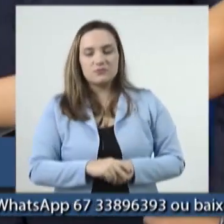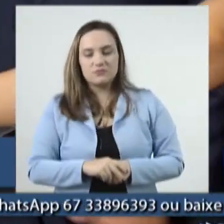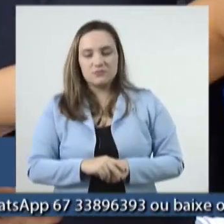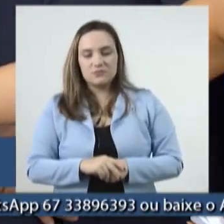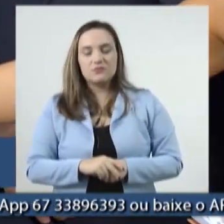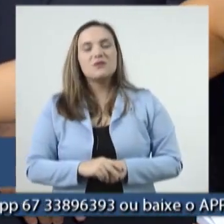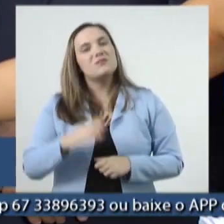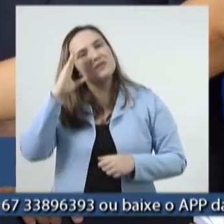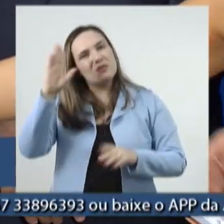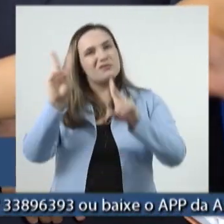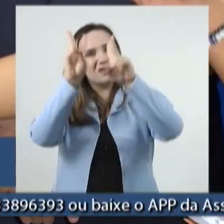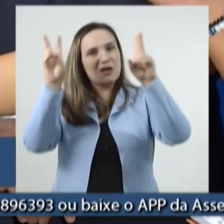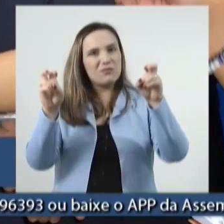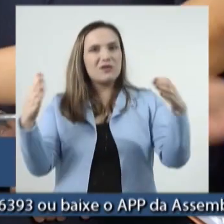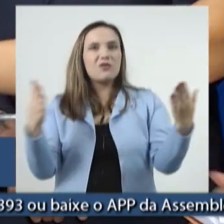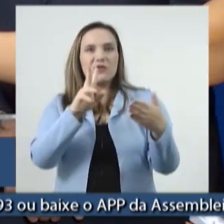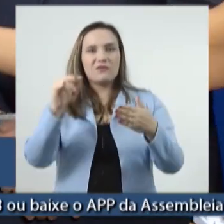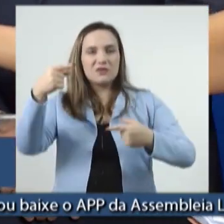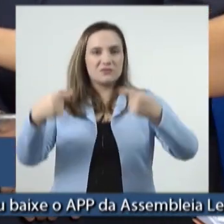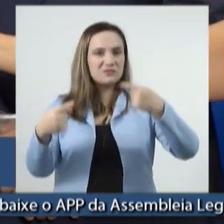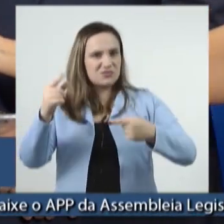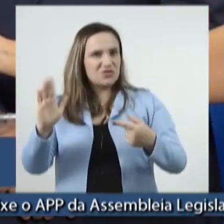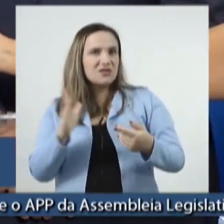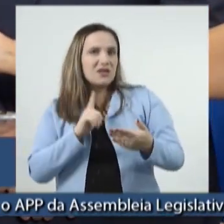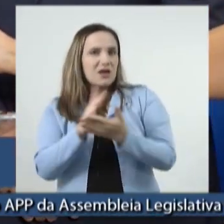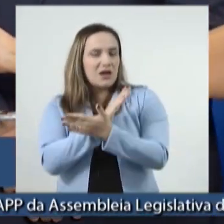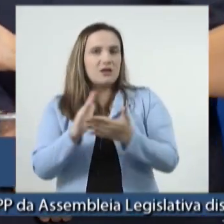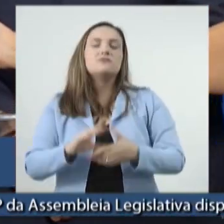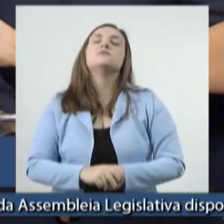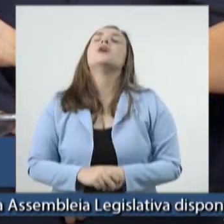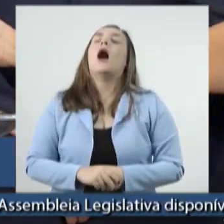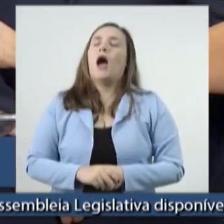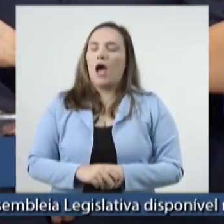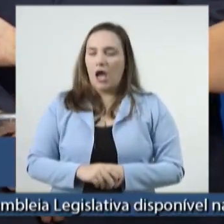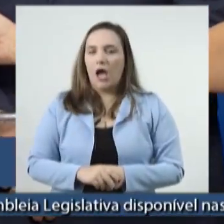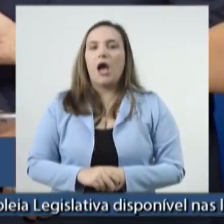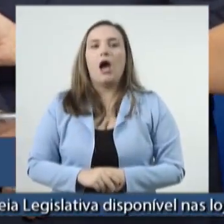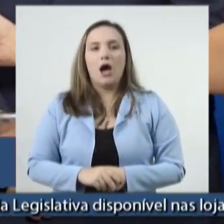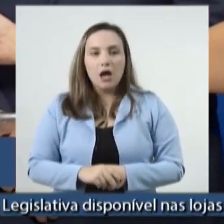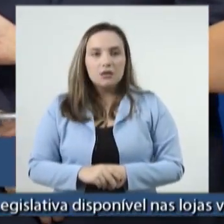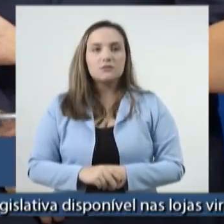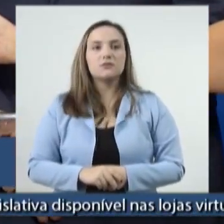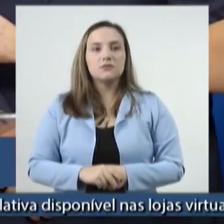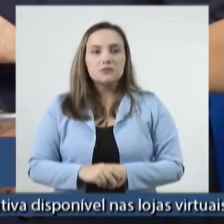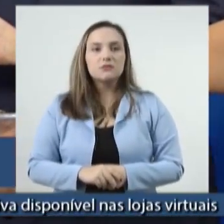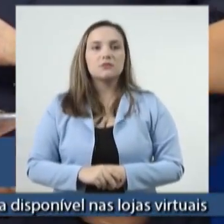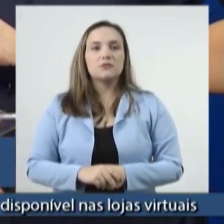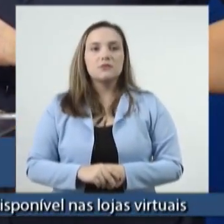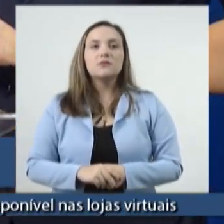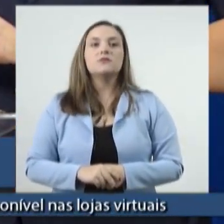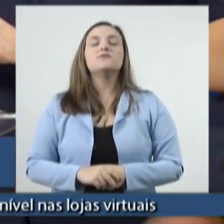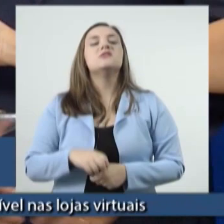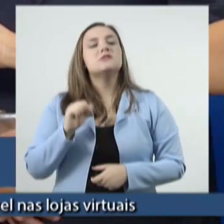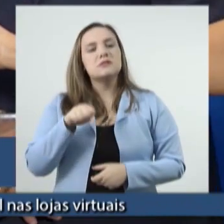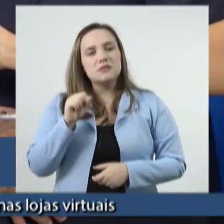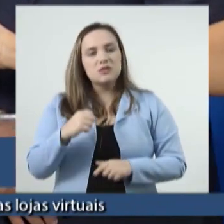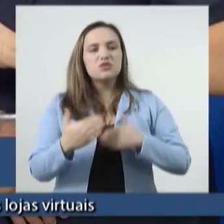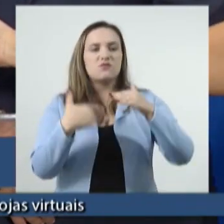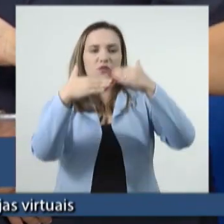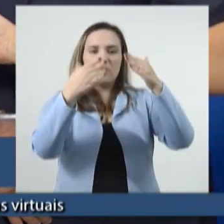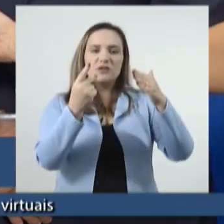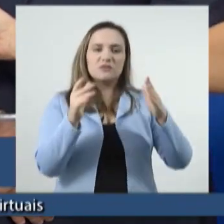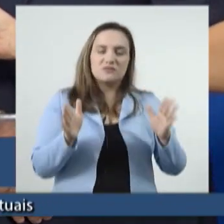pautas discutidas nesse ano? Já tem algumas? Já, nós temos algumas. Foi falado aqui a questão do desenvolvimento, do